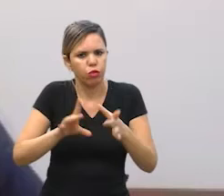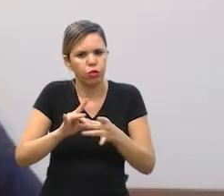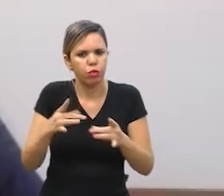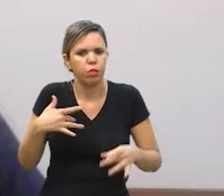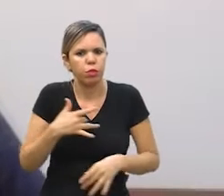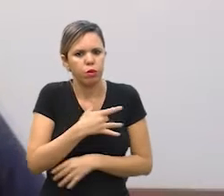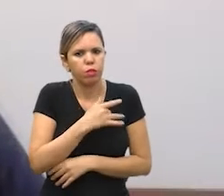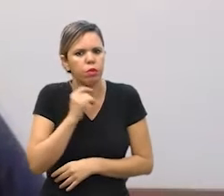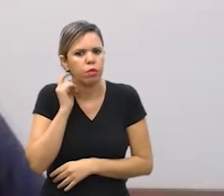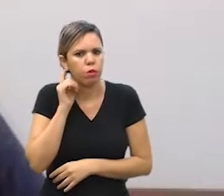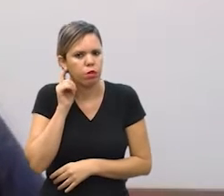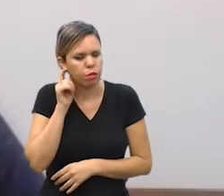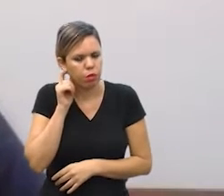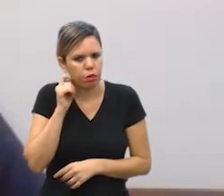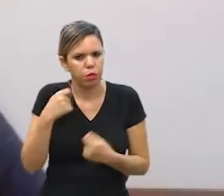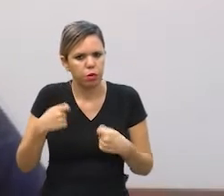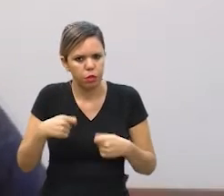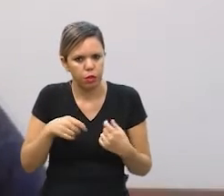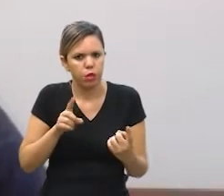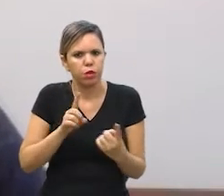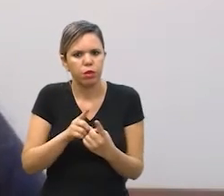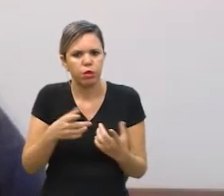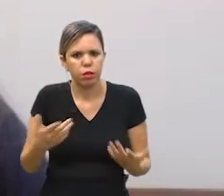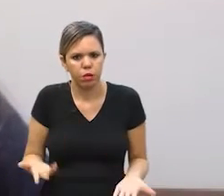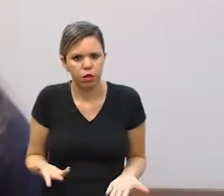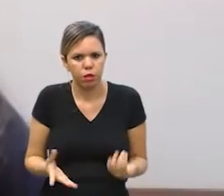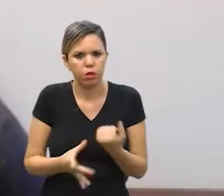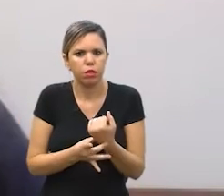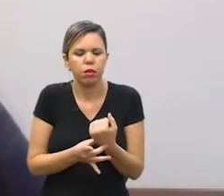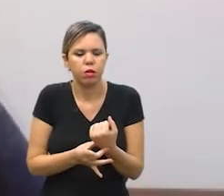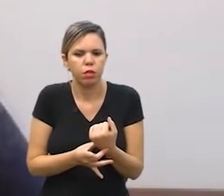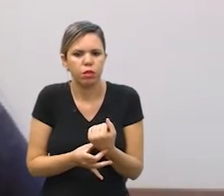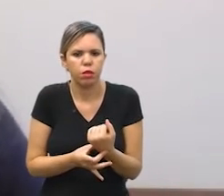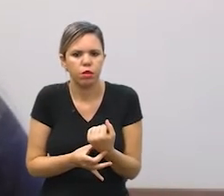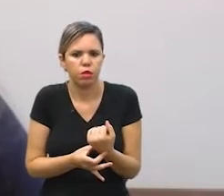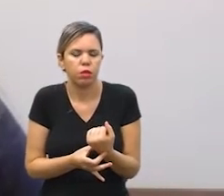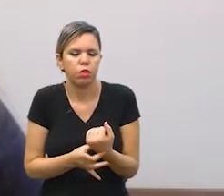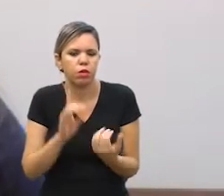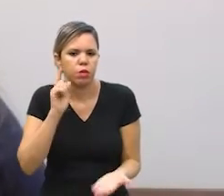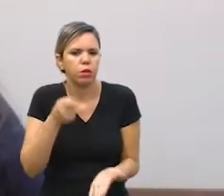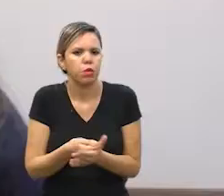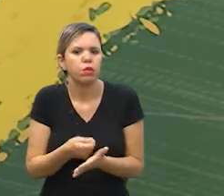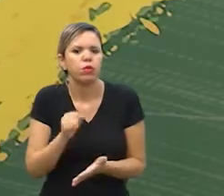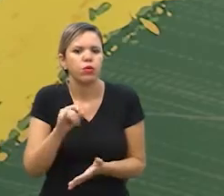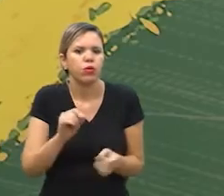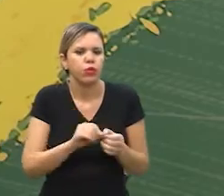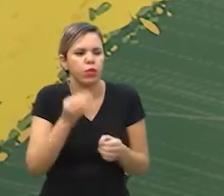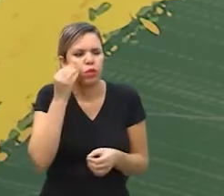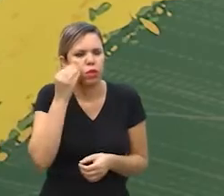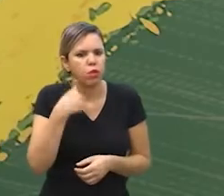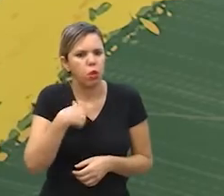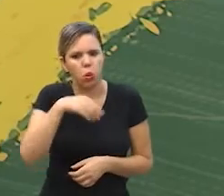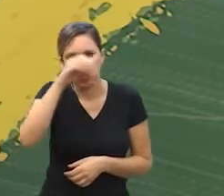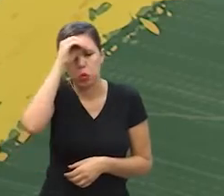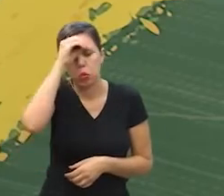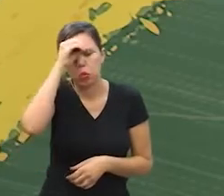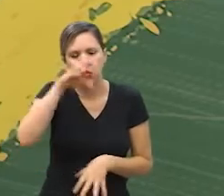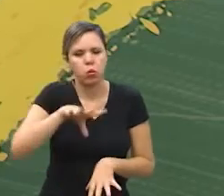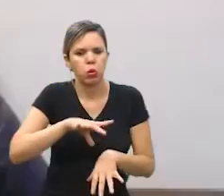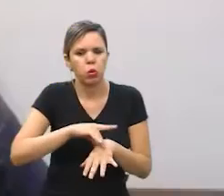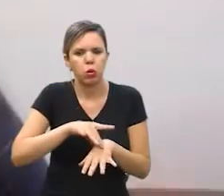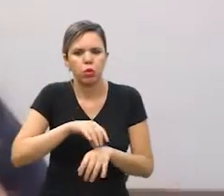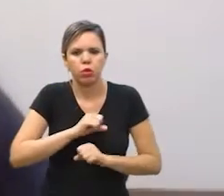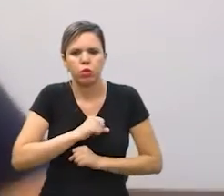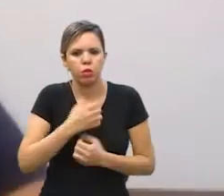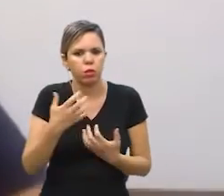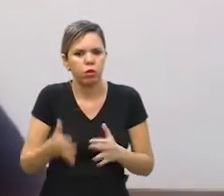Saúde precisavam ser atendidas com segurança uma segurança de garantir que se eu fui fazer o teste e não sei se estou contaminado